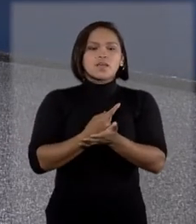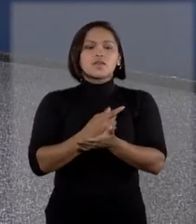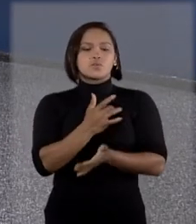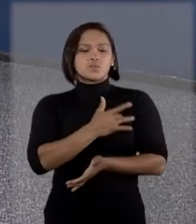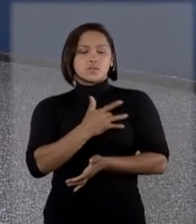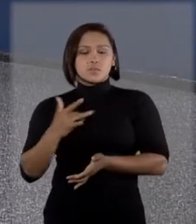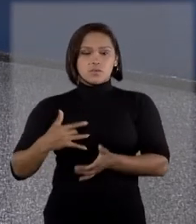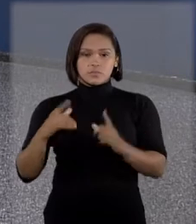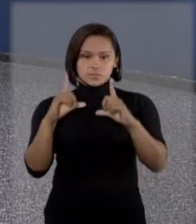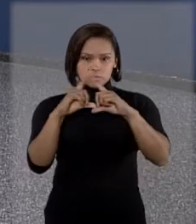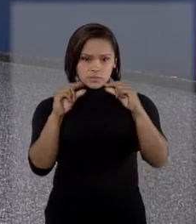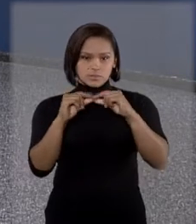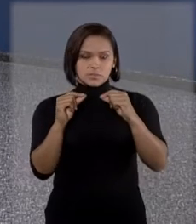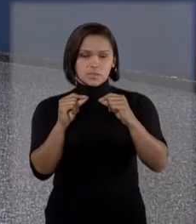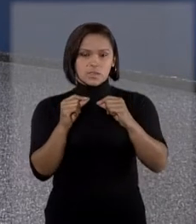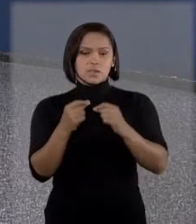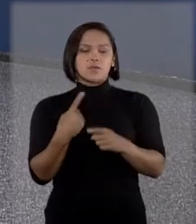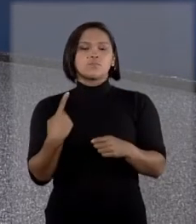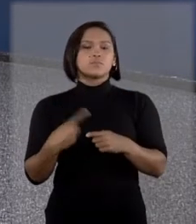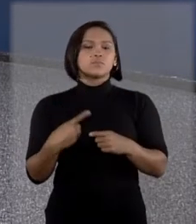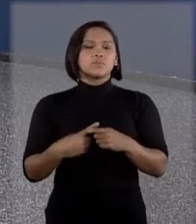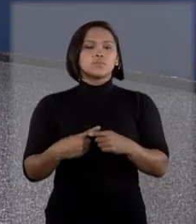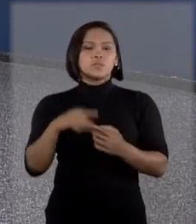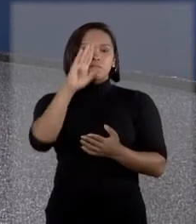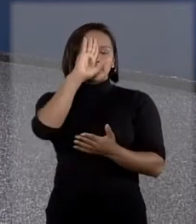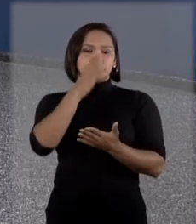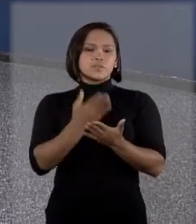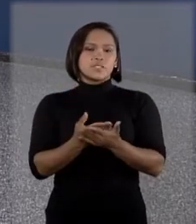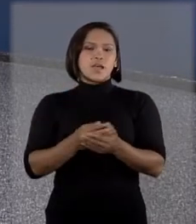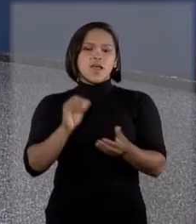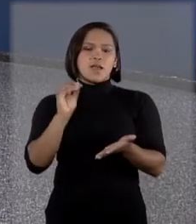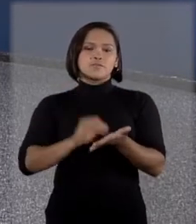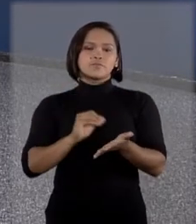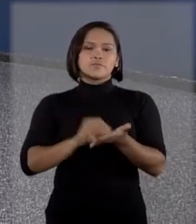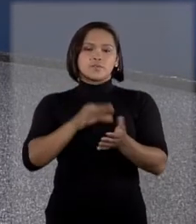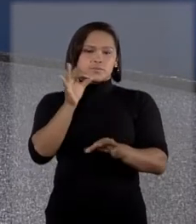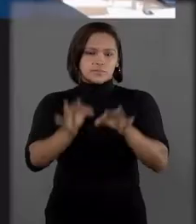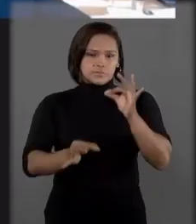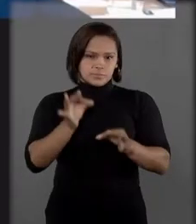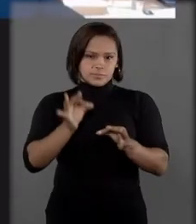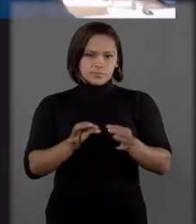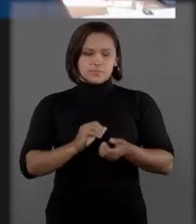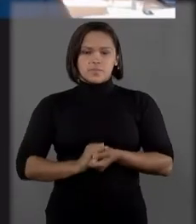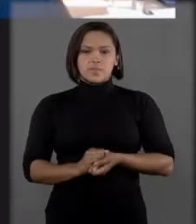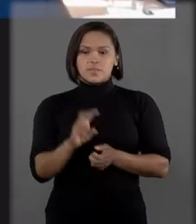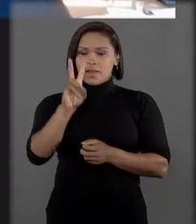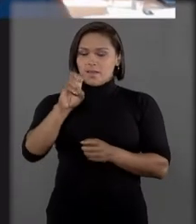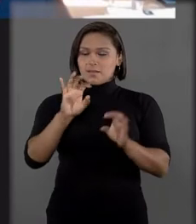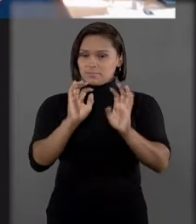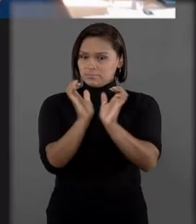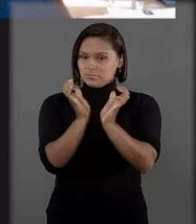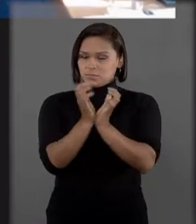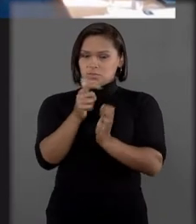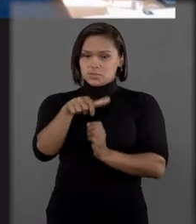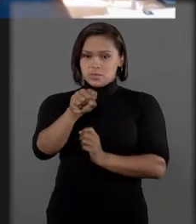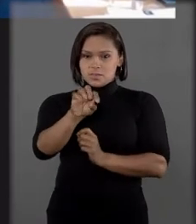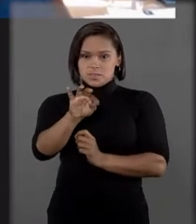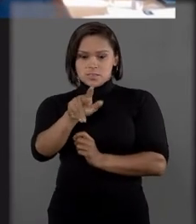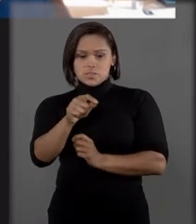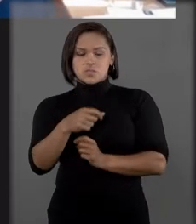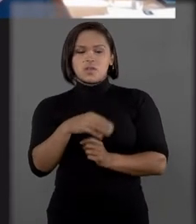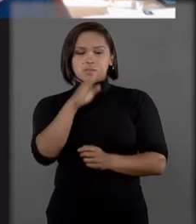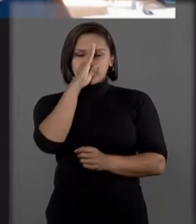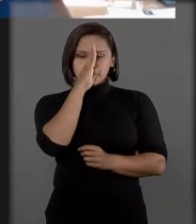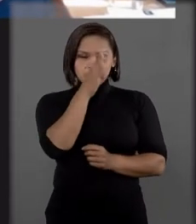saúde do Distrito Federal por considerar a incompetência do juízo. A quinta turma do STJ reconheceu a